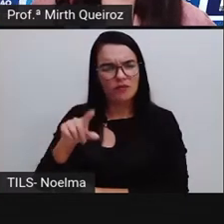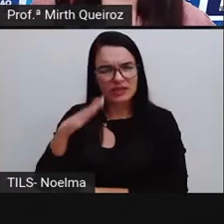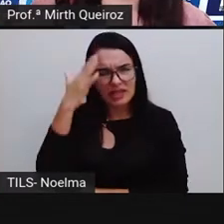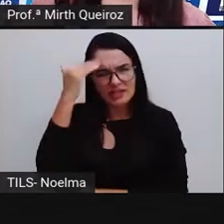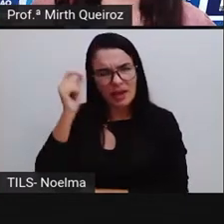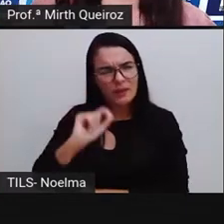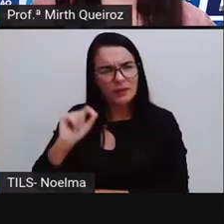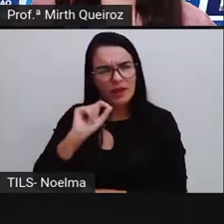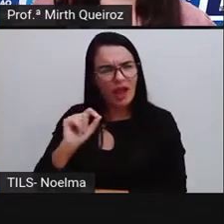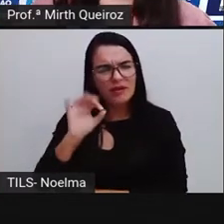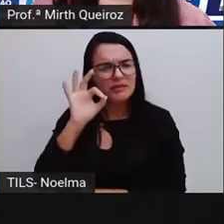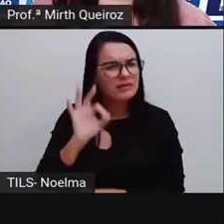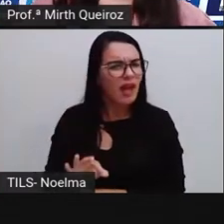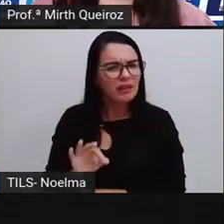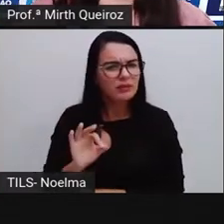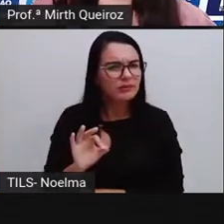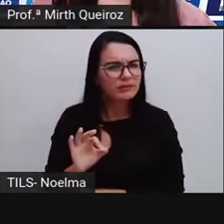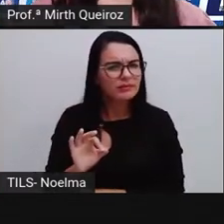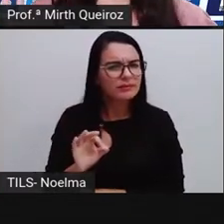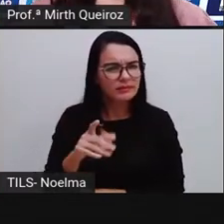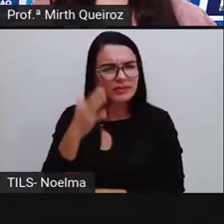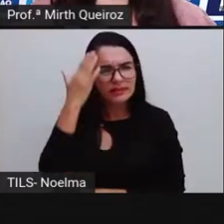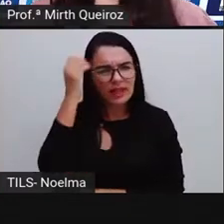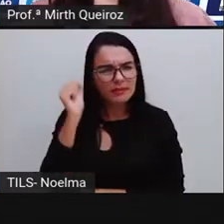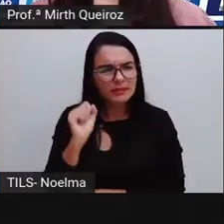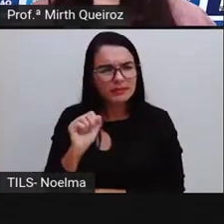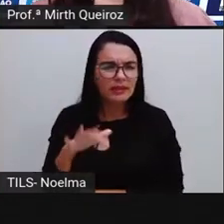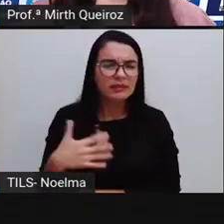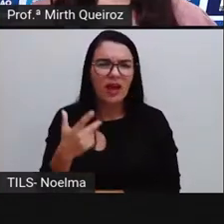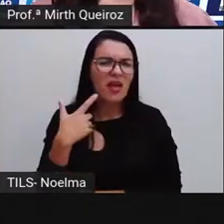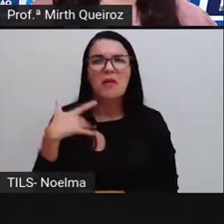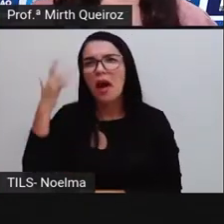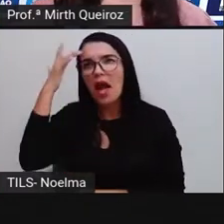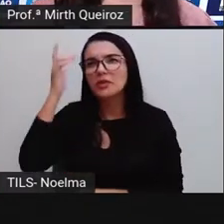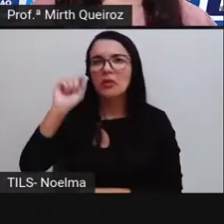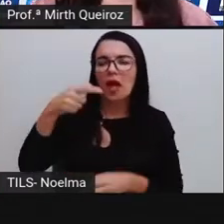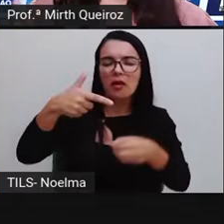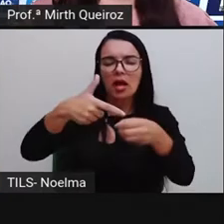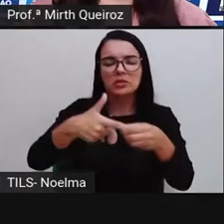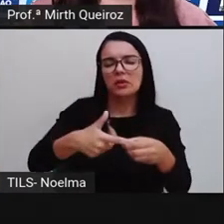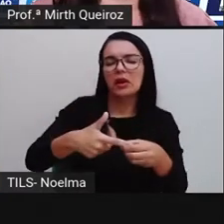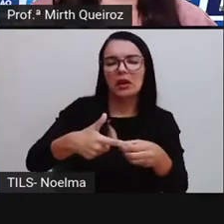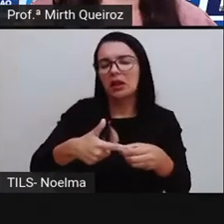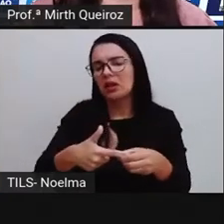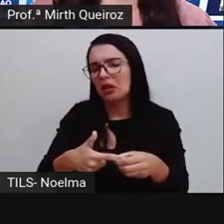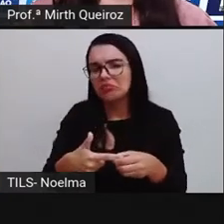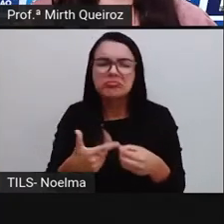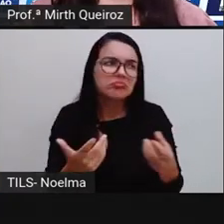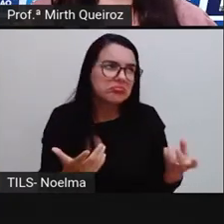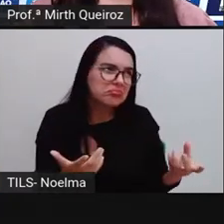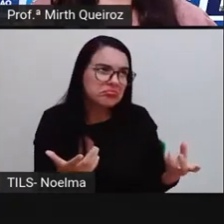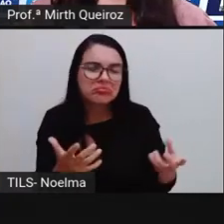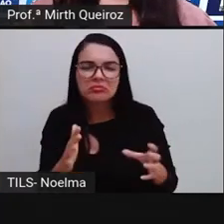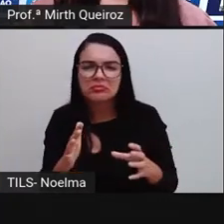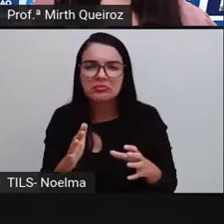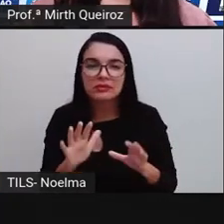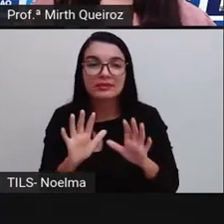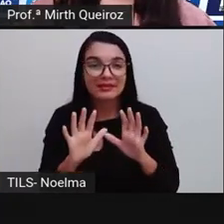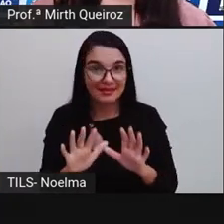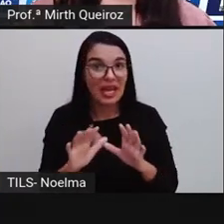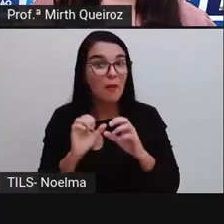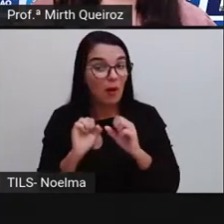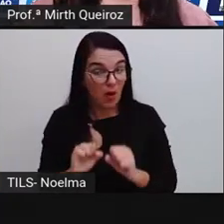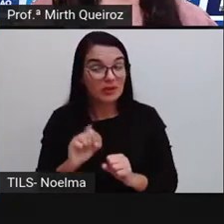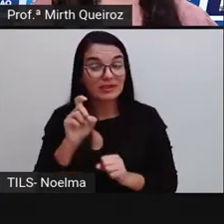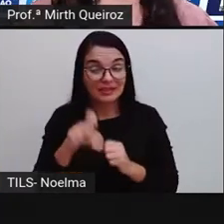exatamente o que é petróleo? Ah, Pró, petróleo é gasolina, petróleo é diesel, Pró? Petróleo é isso? Também pode